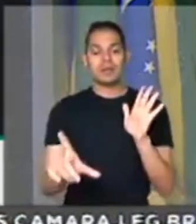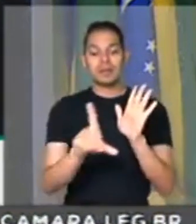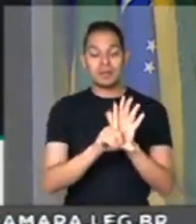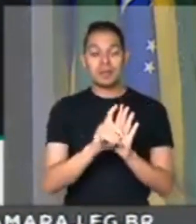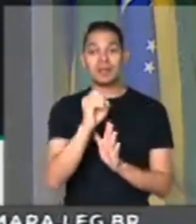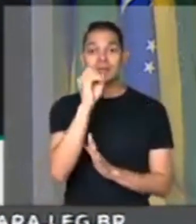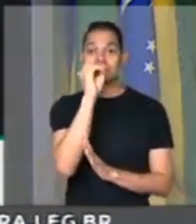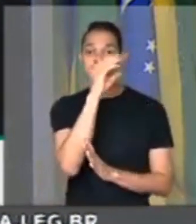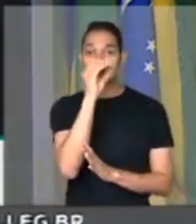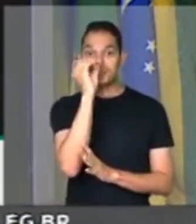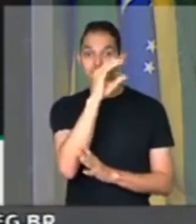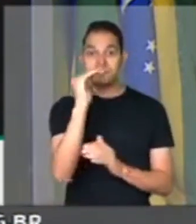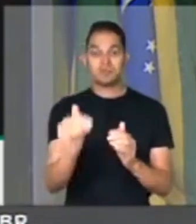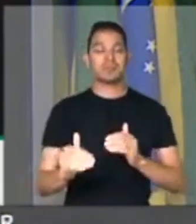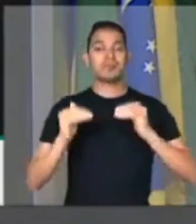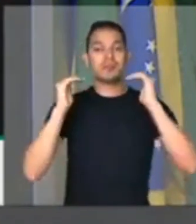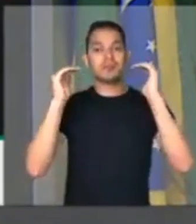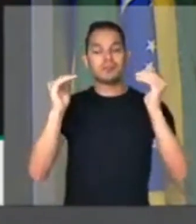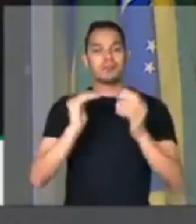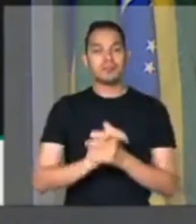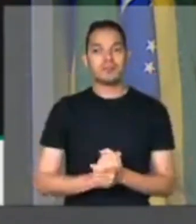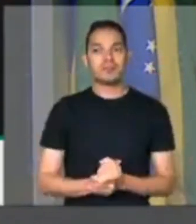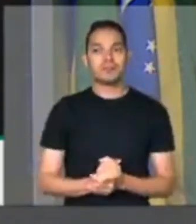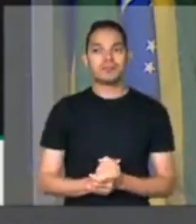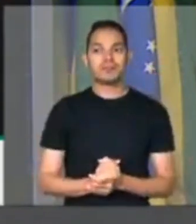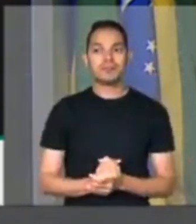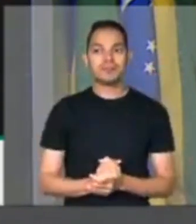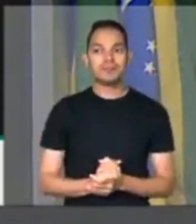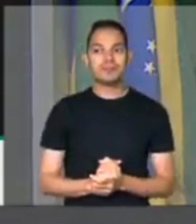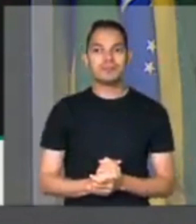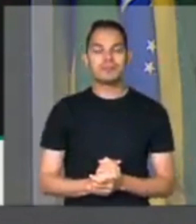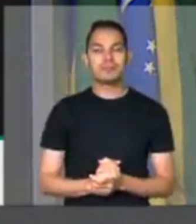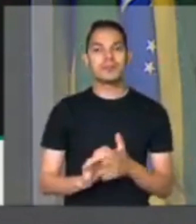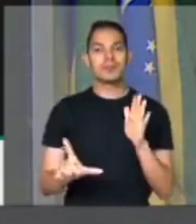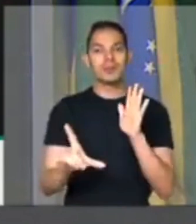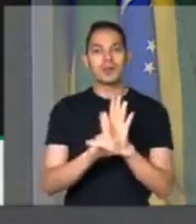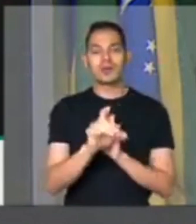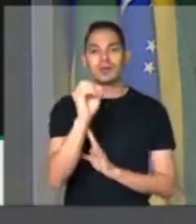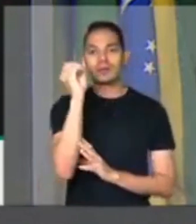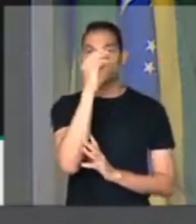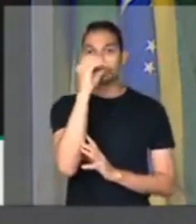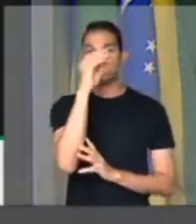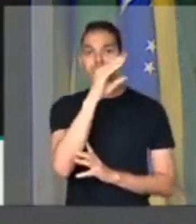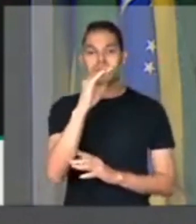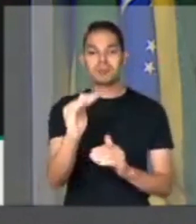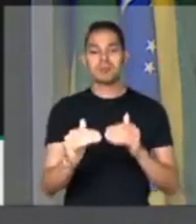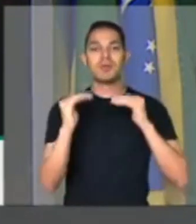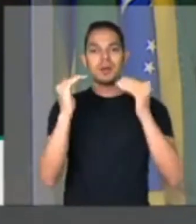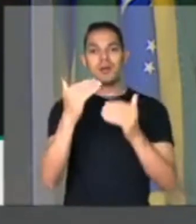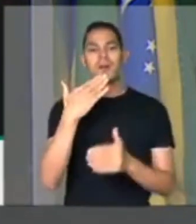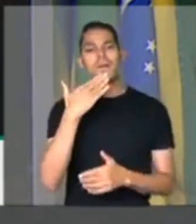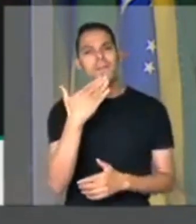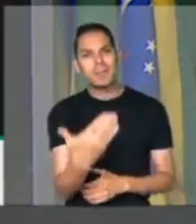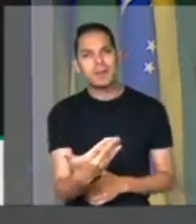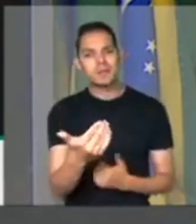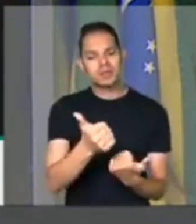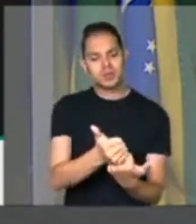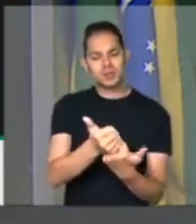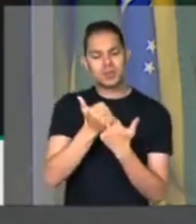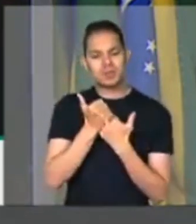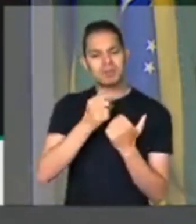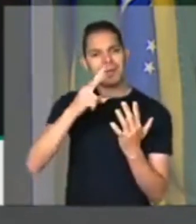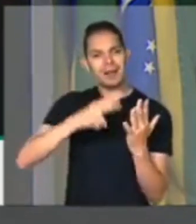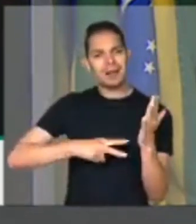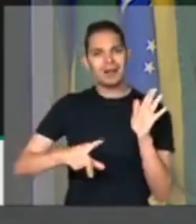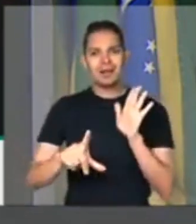de autoridade, mais um minutinho, obrigado, sobre a lei de abuso de autoridade, disse que vai pedir um assessor para ler